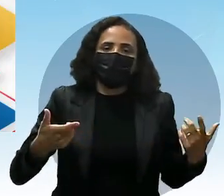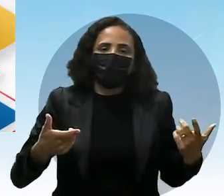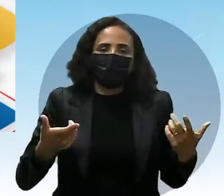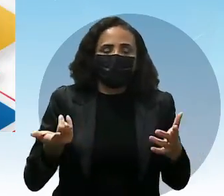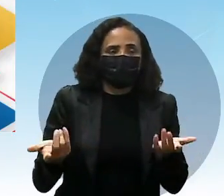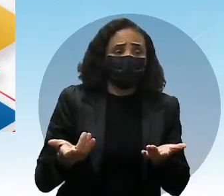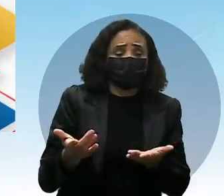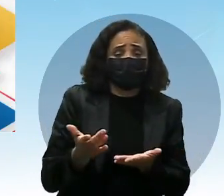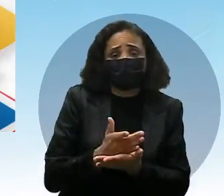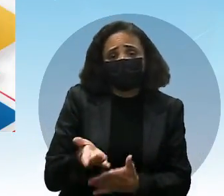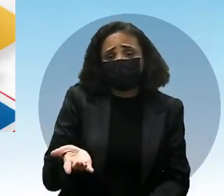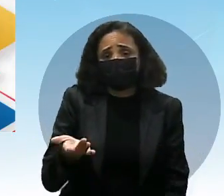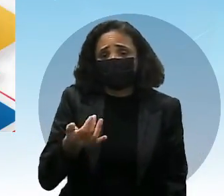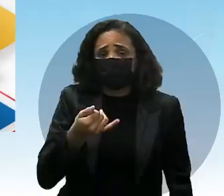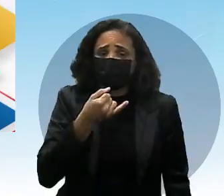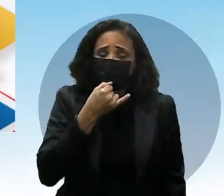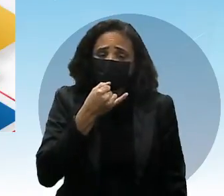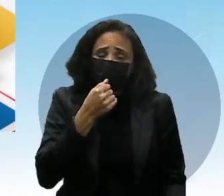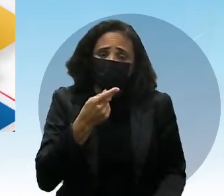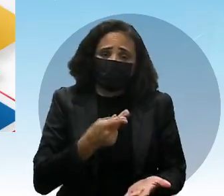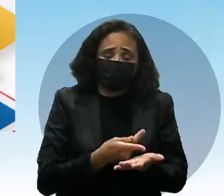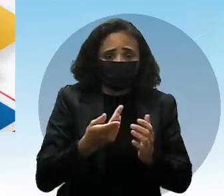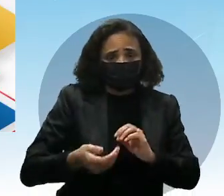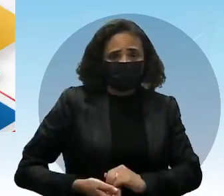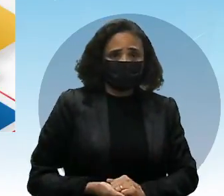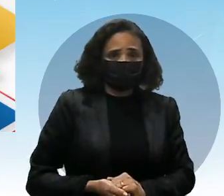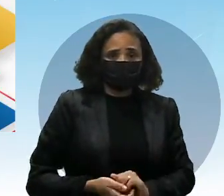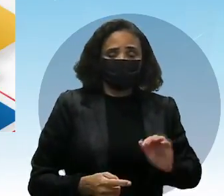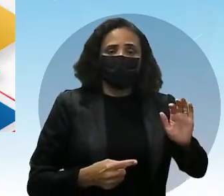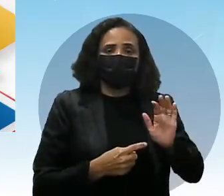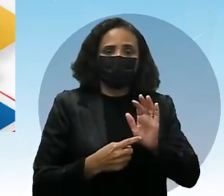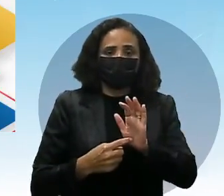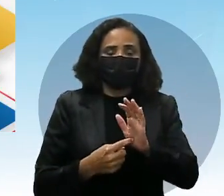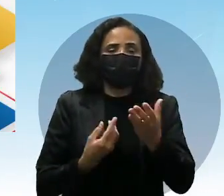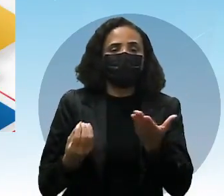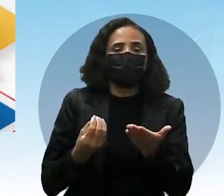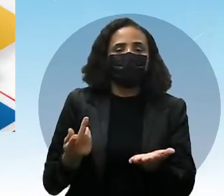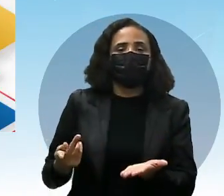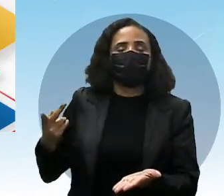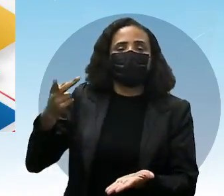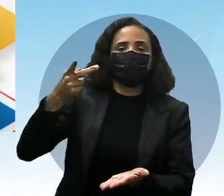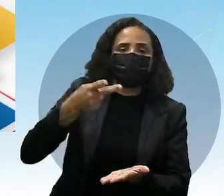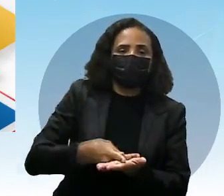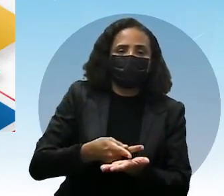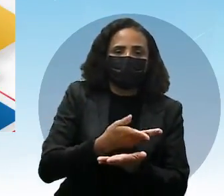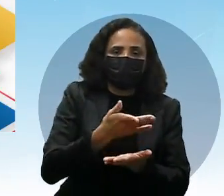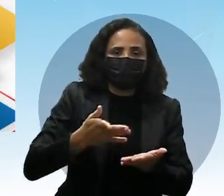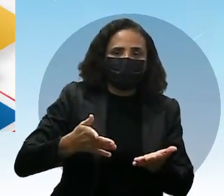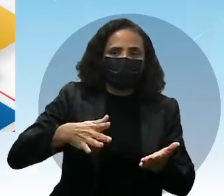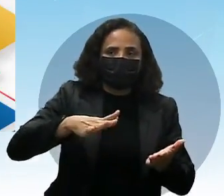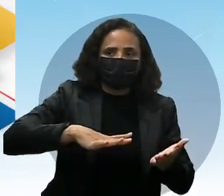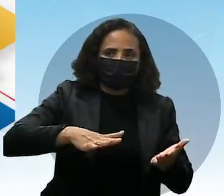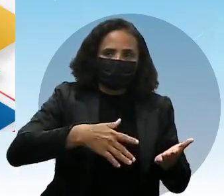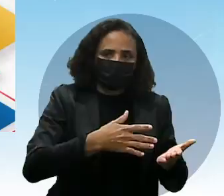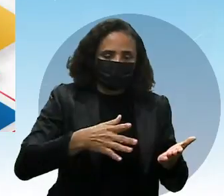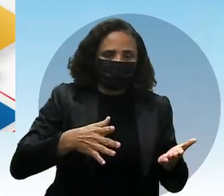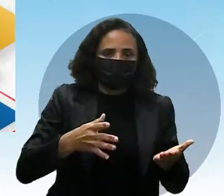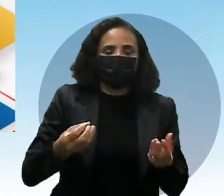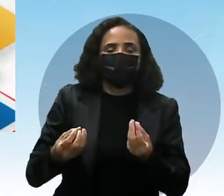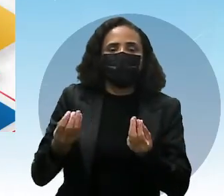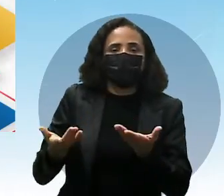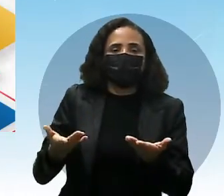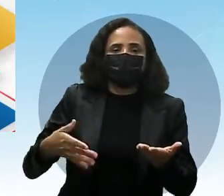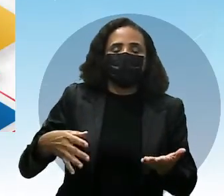não muito agradáveis. Isso é um reflexo do uso exacerbado das redes sociais,